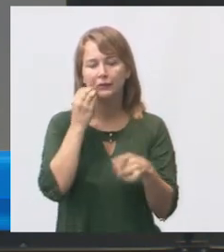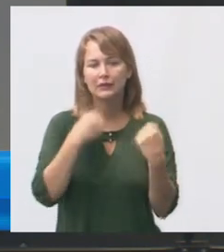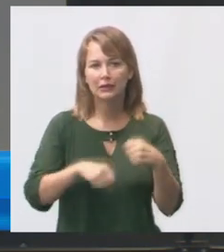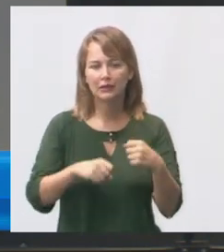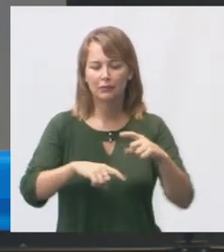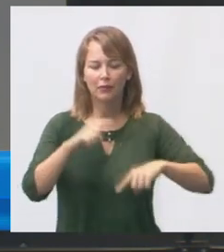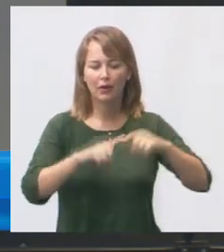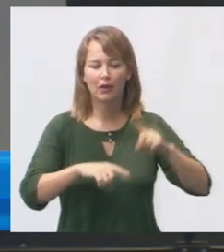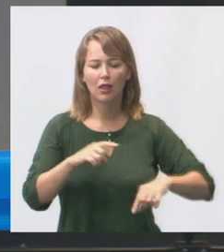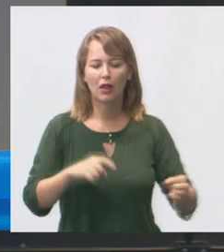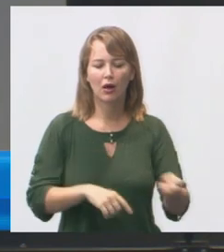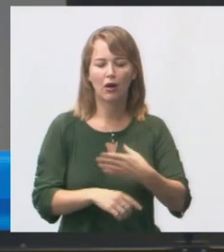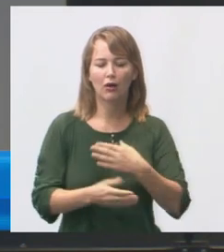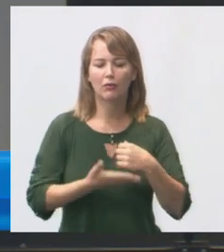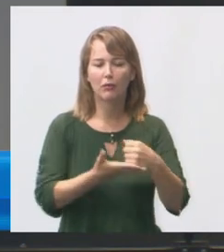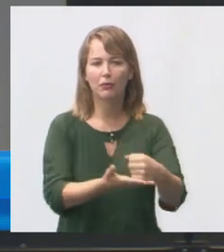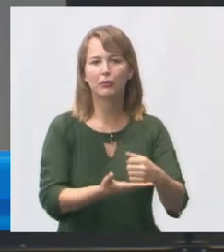eles